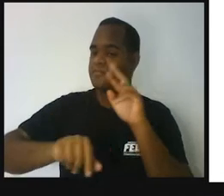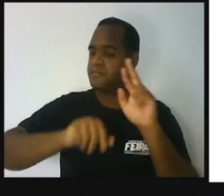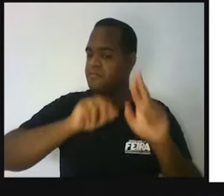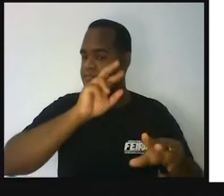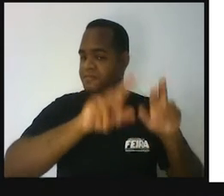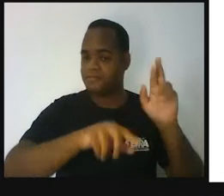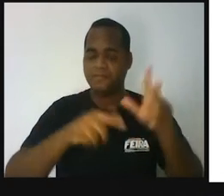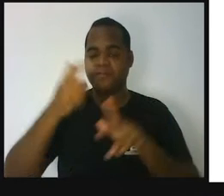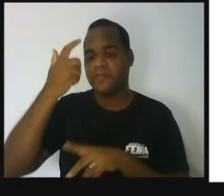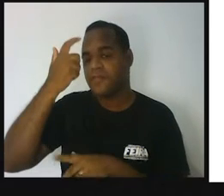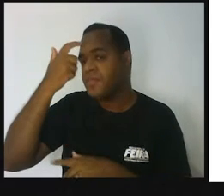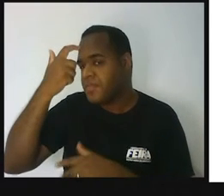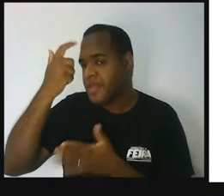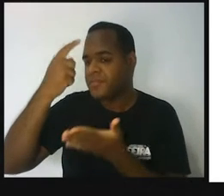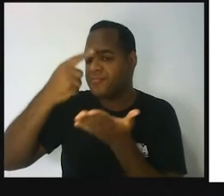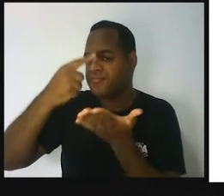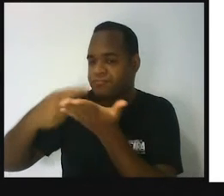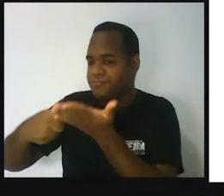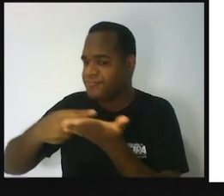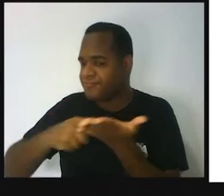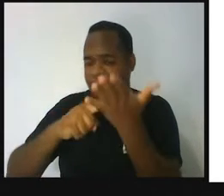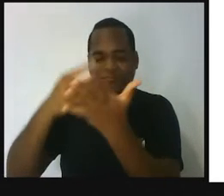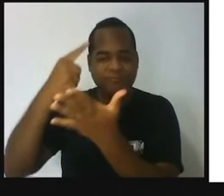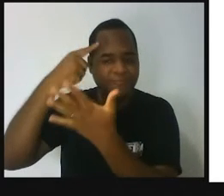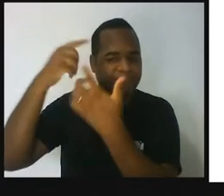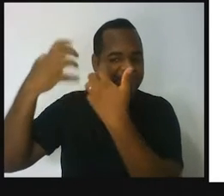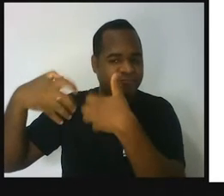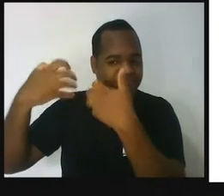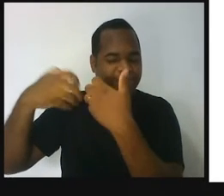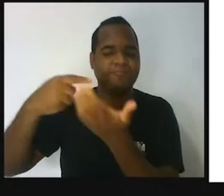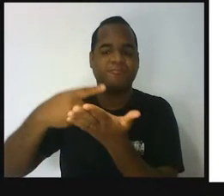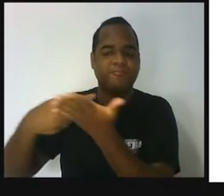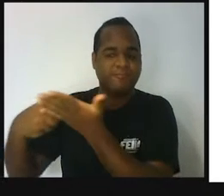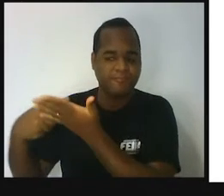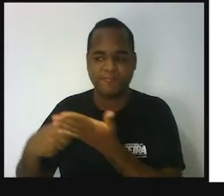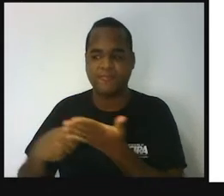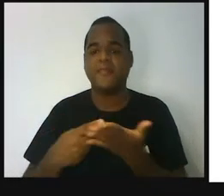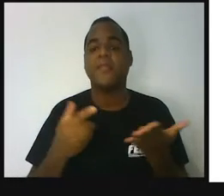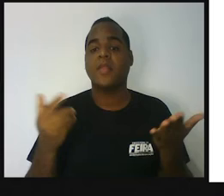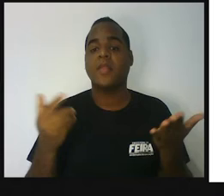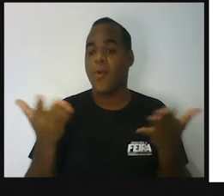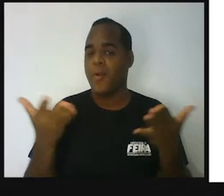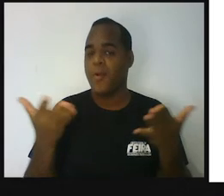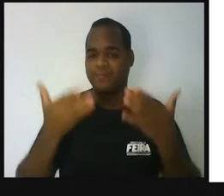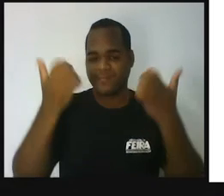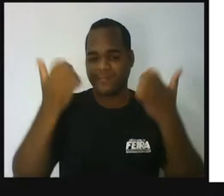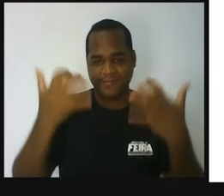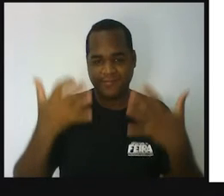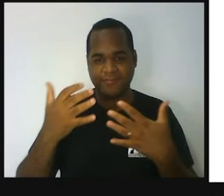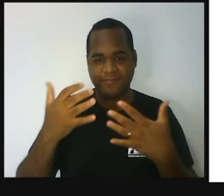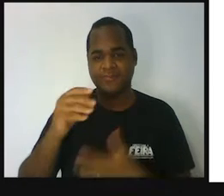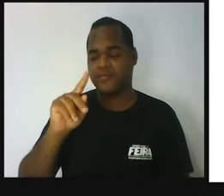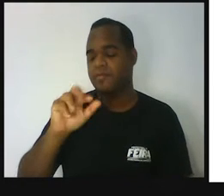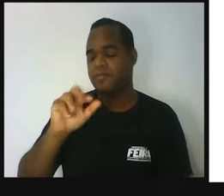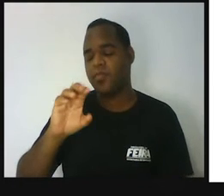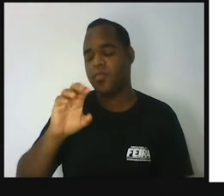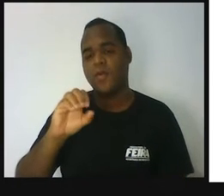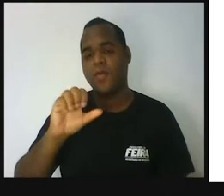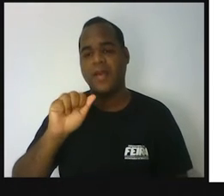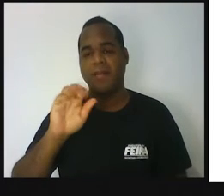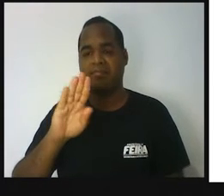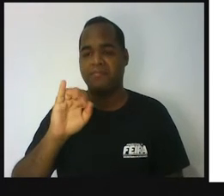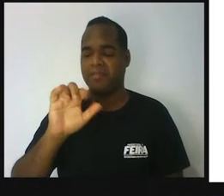pensamento combinatório. Nessa aula vai ser o pensamento probabilístico.